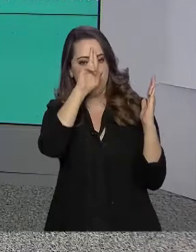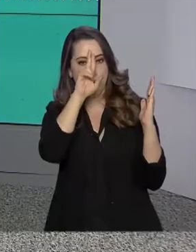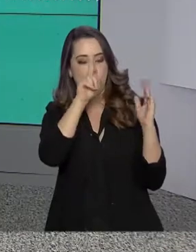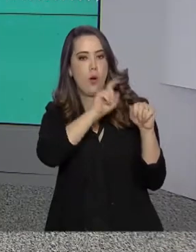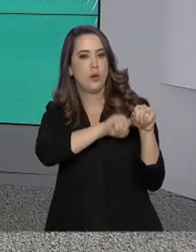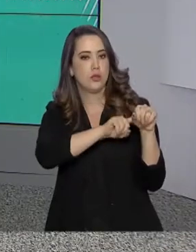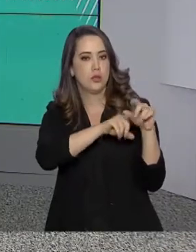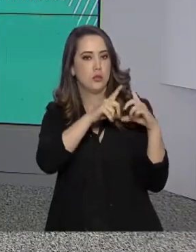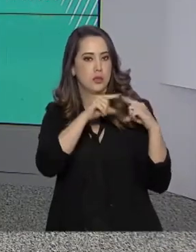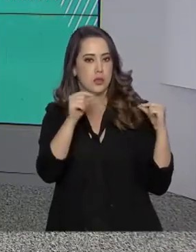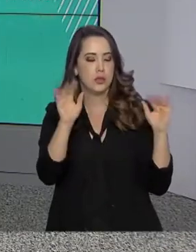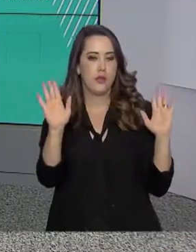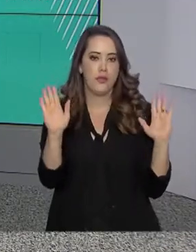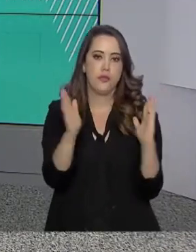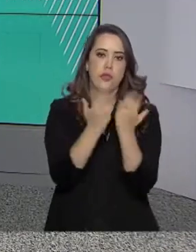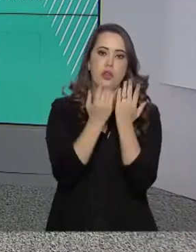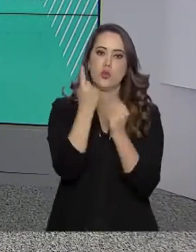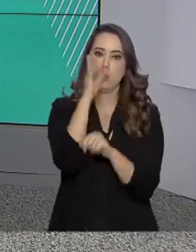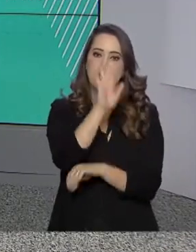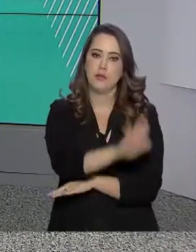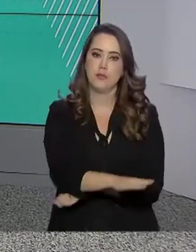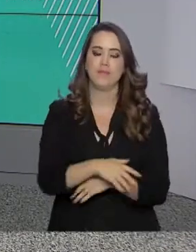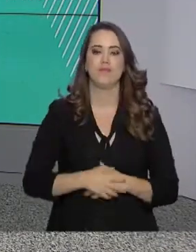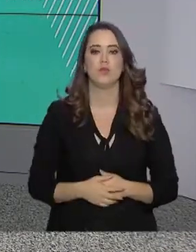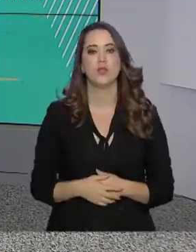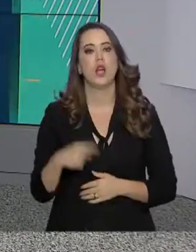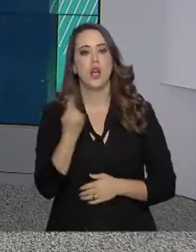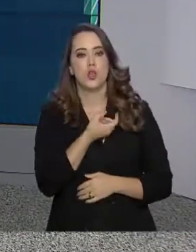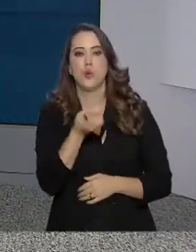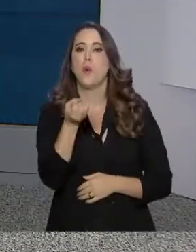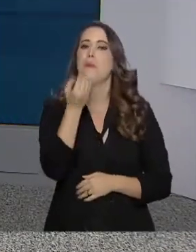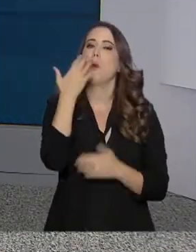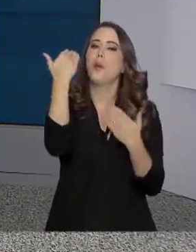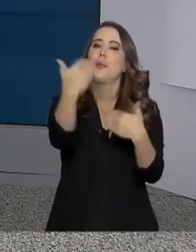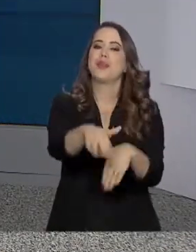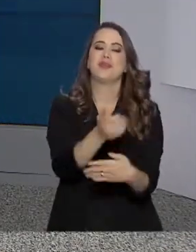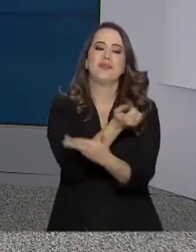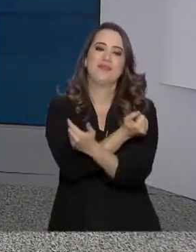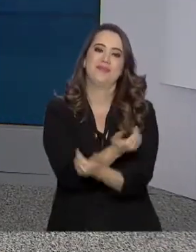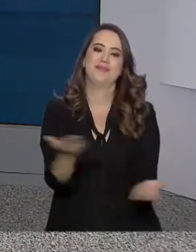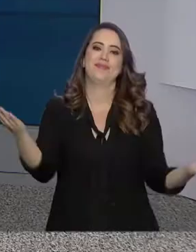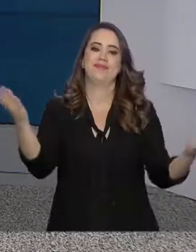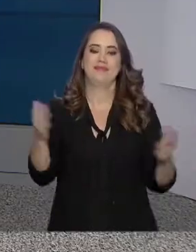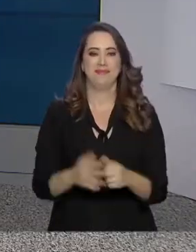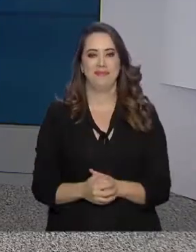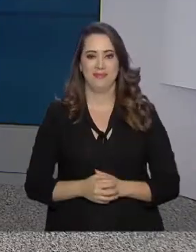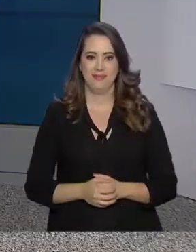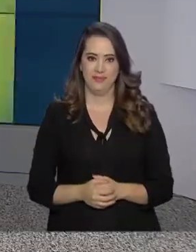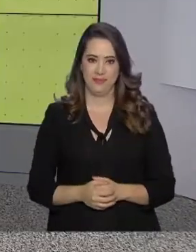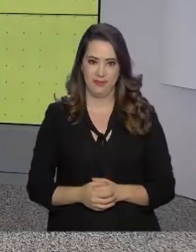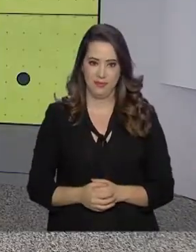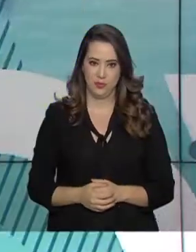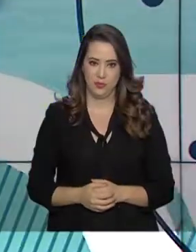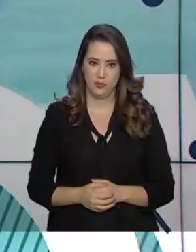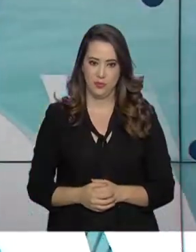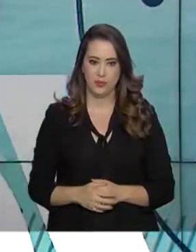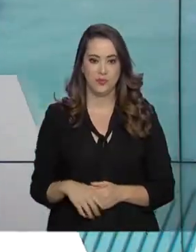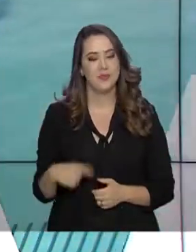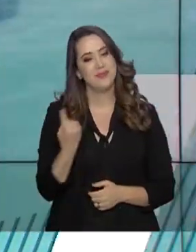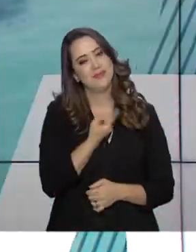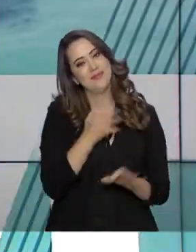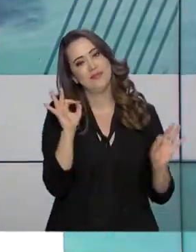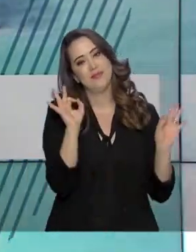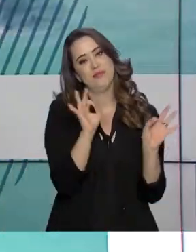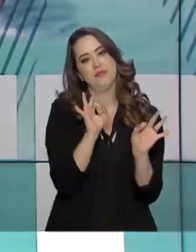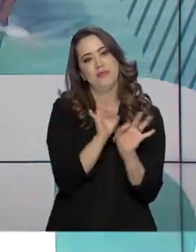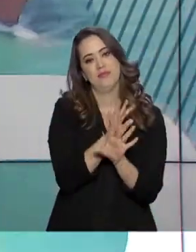de Brasília e serão fechados à uma da tarde. A gente deseja uma boa prova aos candidatos. O governo